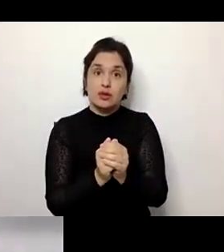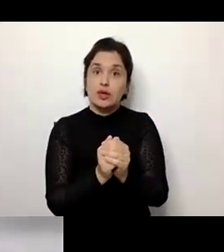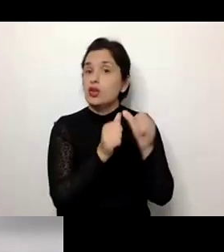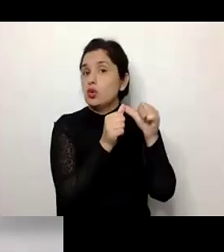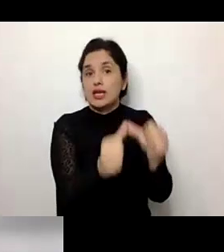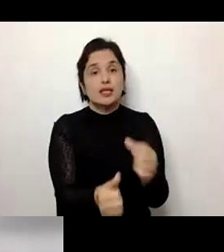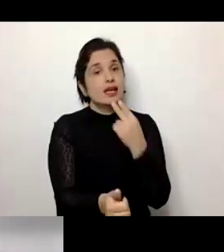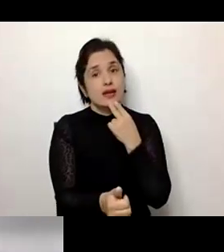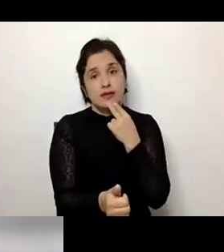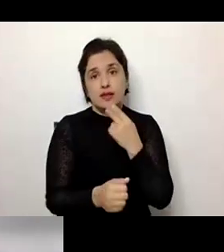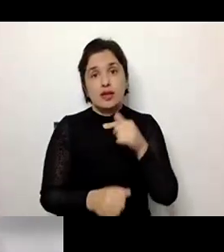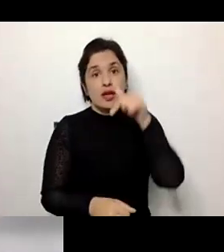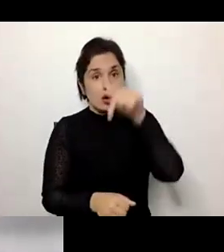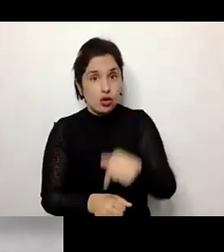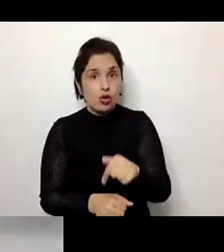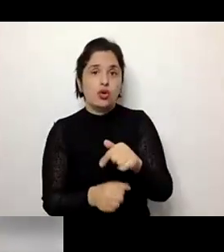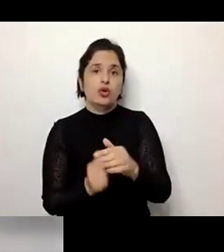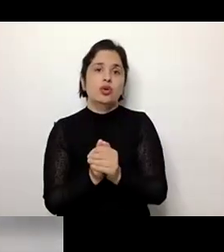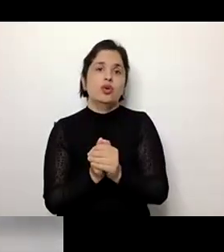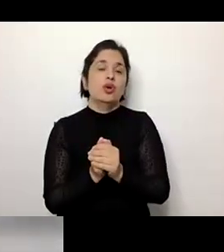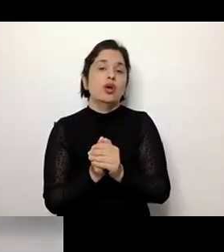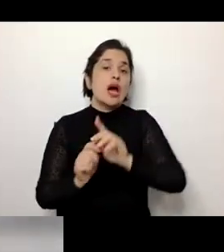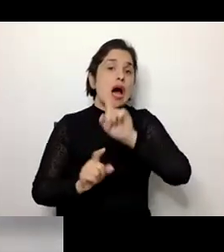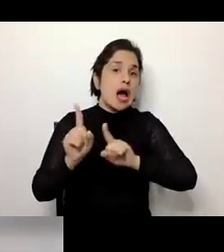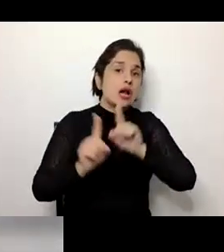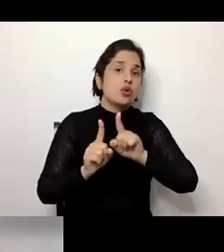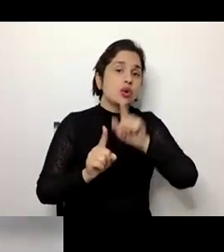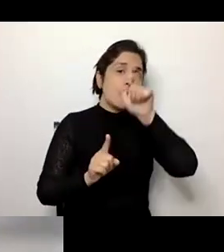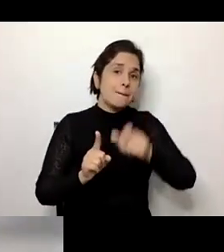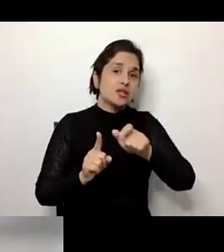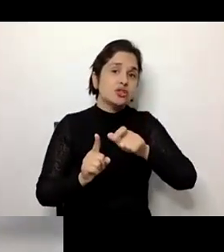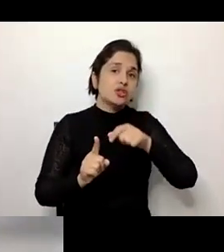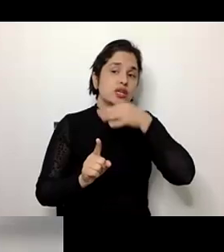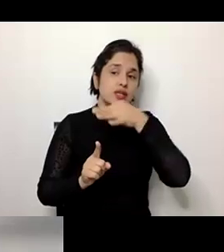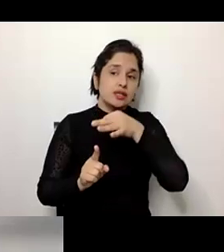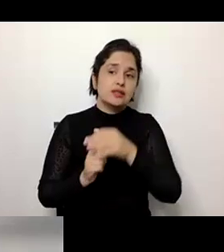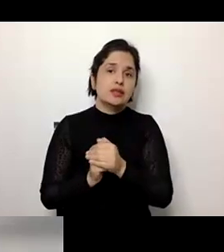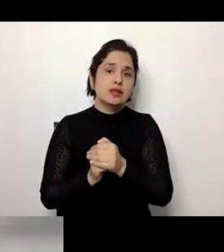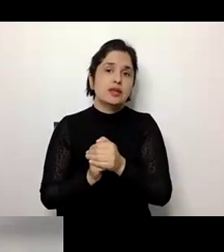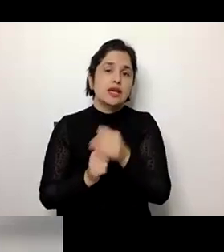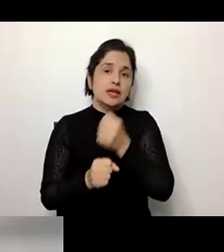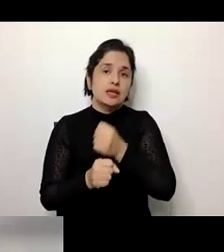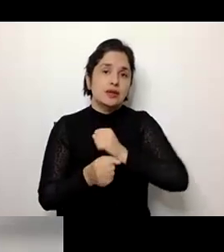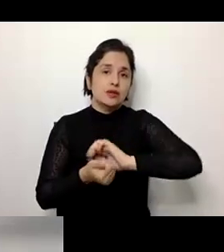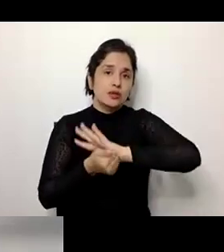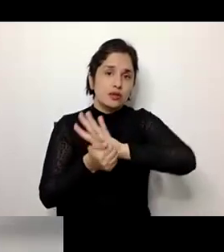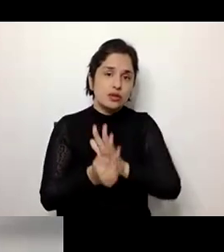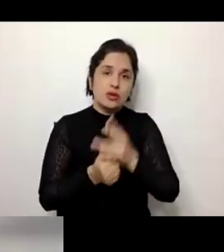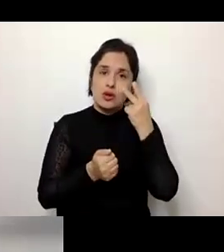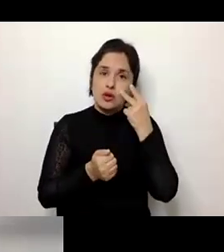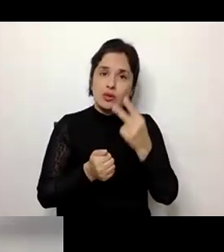Hoje, nós temos, inclusive, alguns autores trabalhando com a ideia da gerontologia